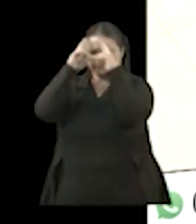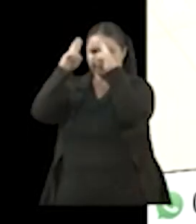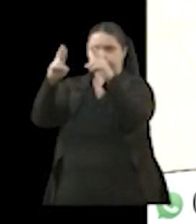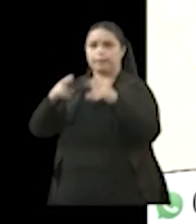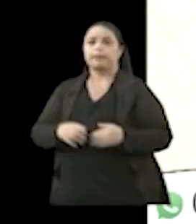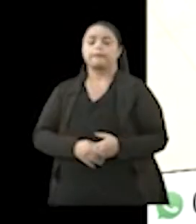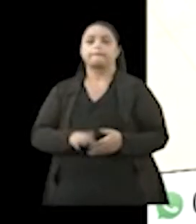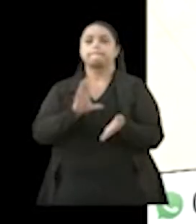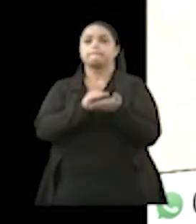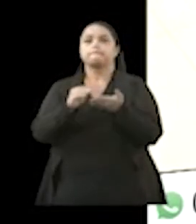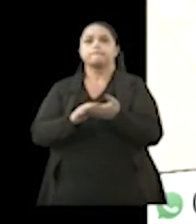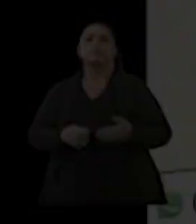nossa emenda, então de nada adianta.